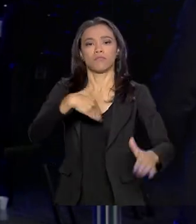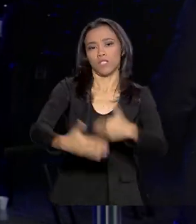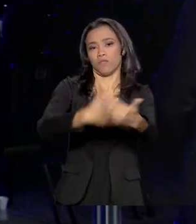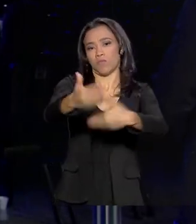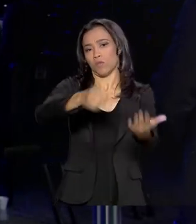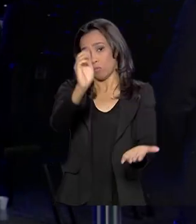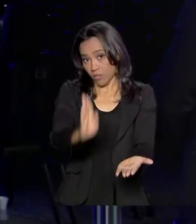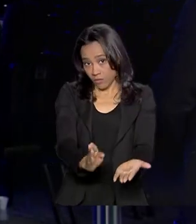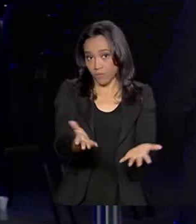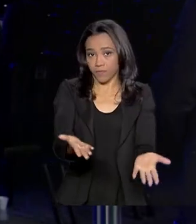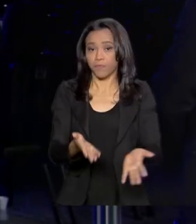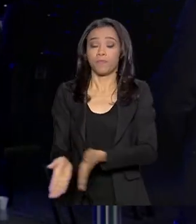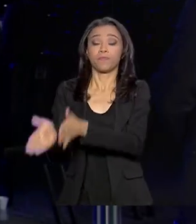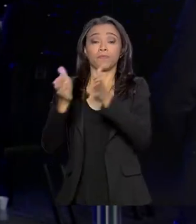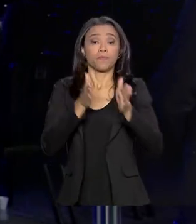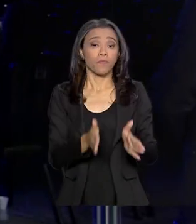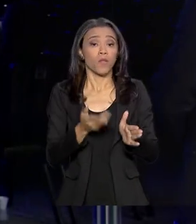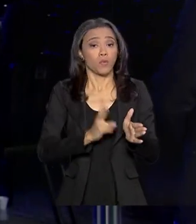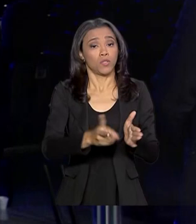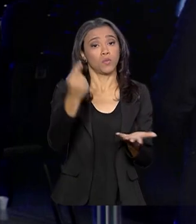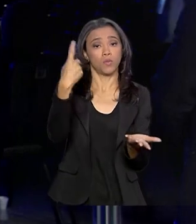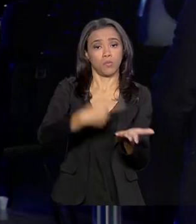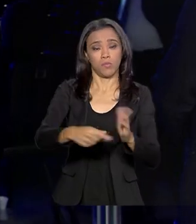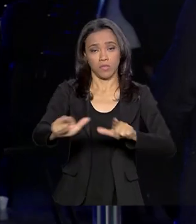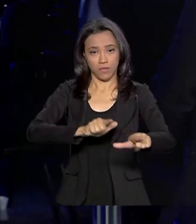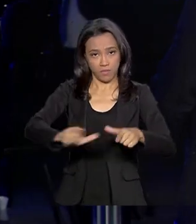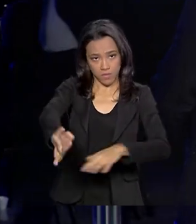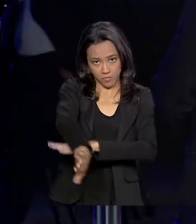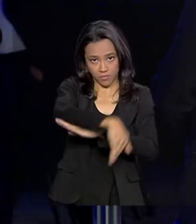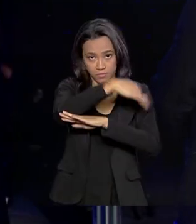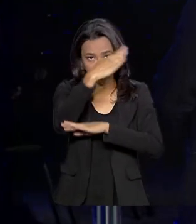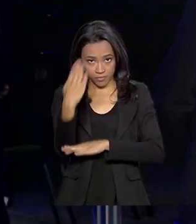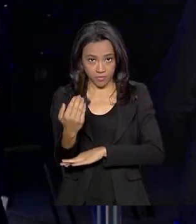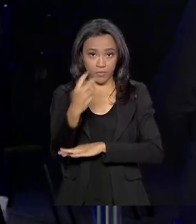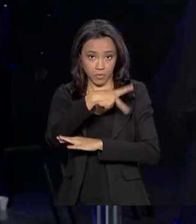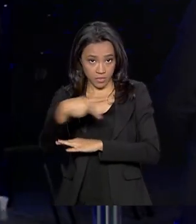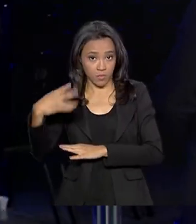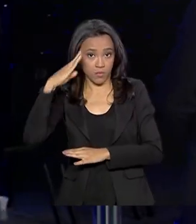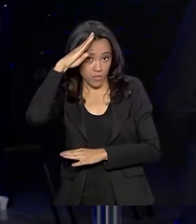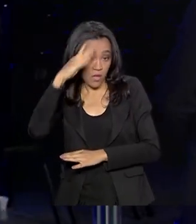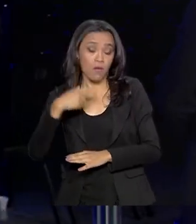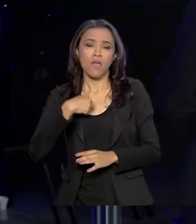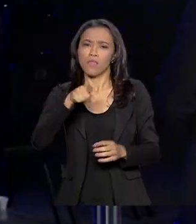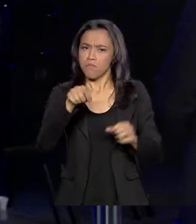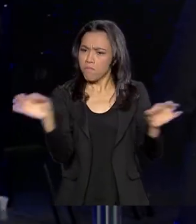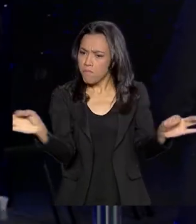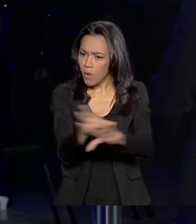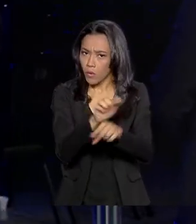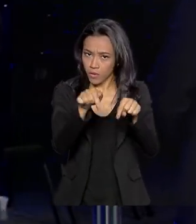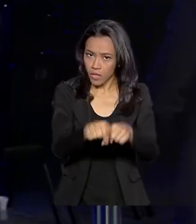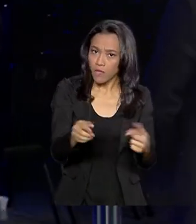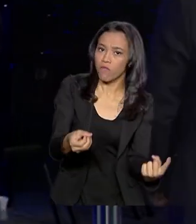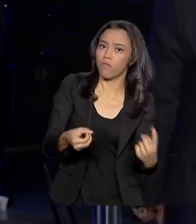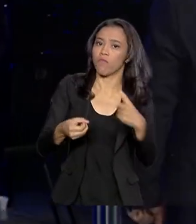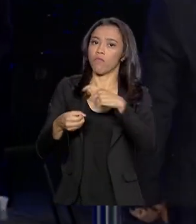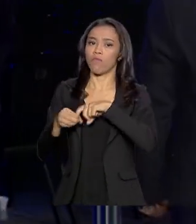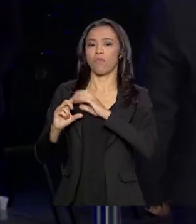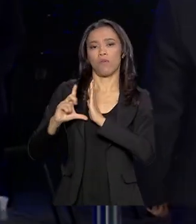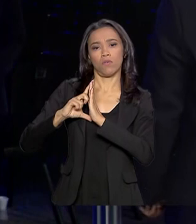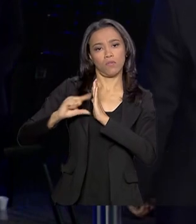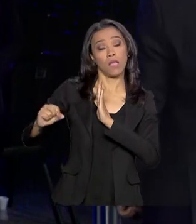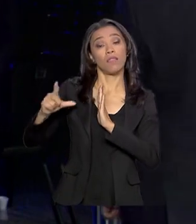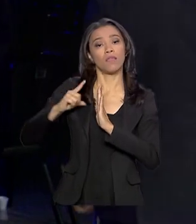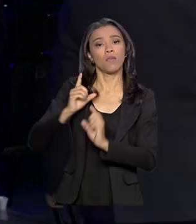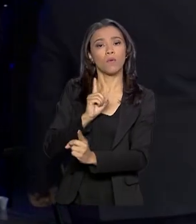Bom, continuando a agenda do presidente Jair Bolsonaro, daqui ele volta para o Palácio do Planalto e tem encontro com o